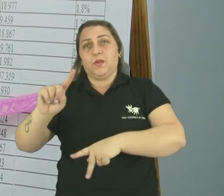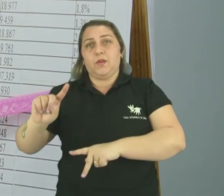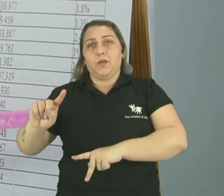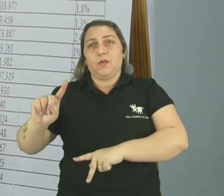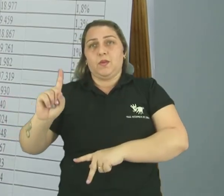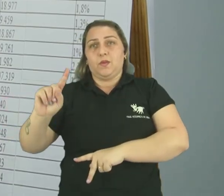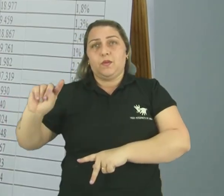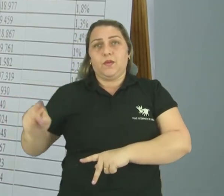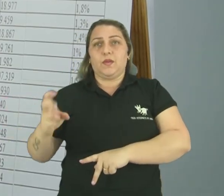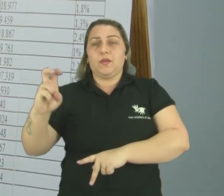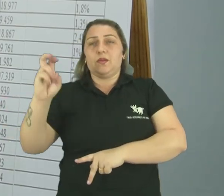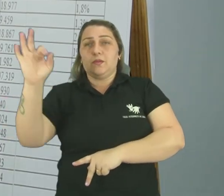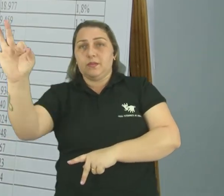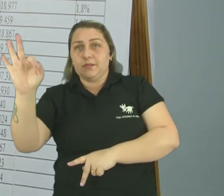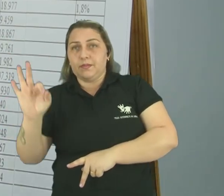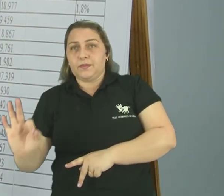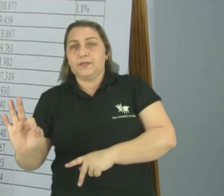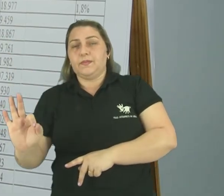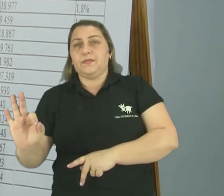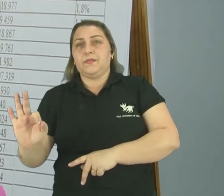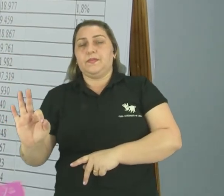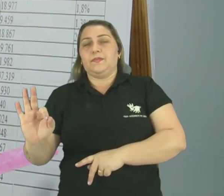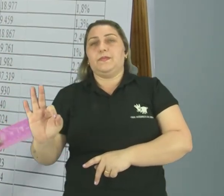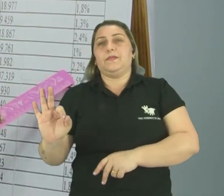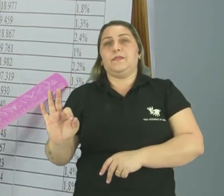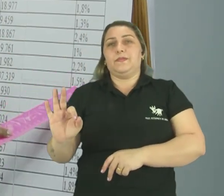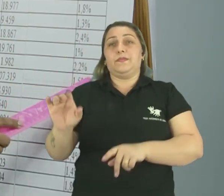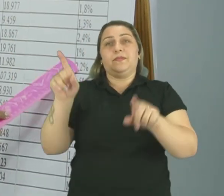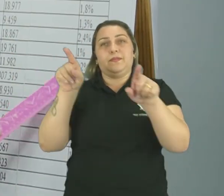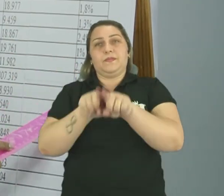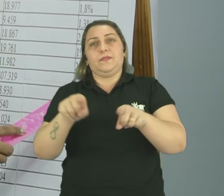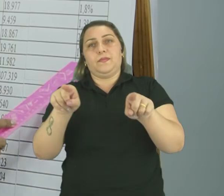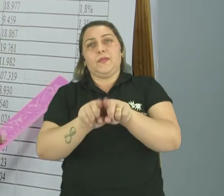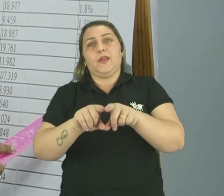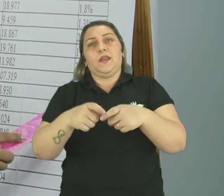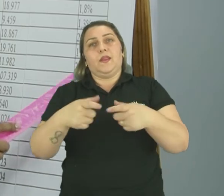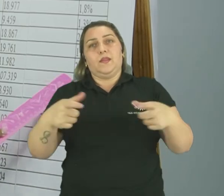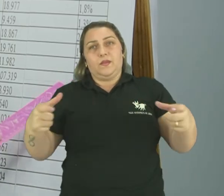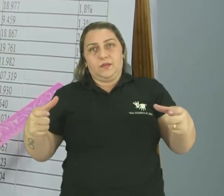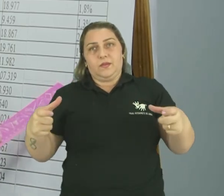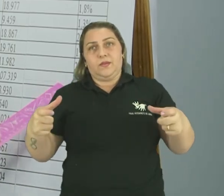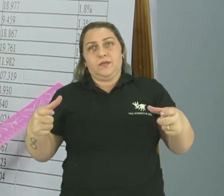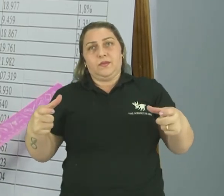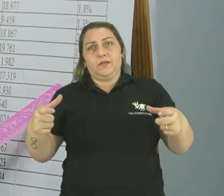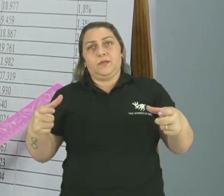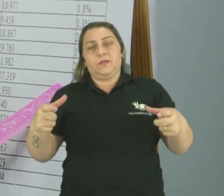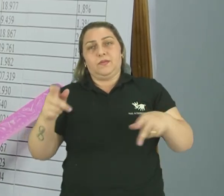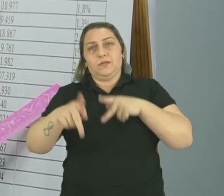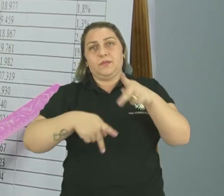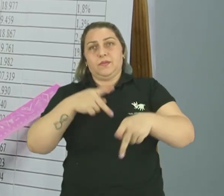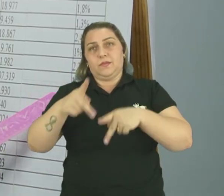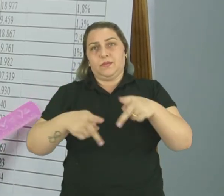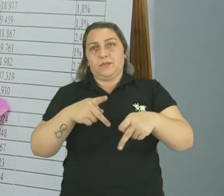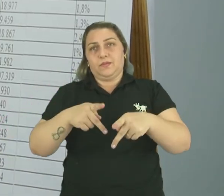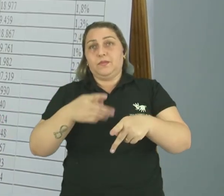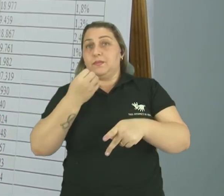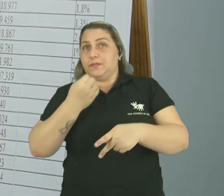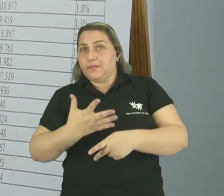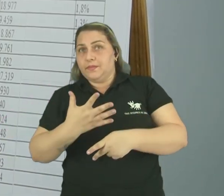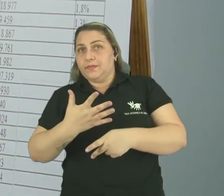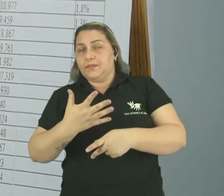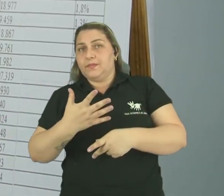,5% Ou seja Também É um crescimento Populacional Considerável